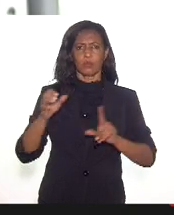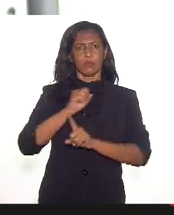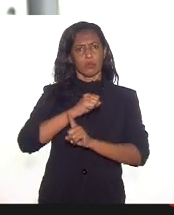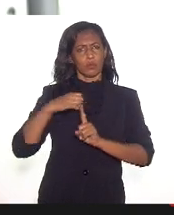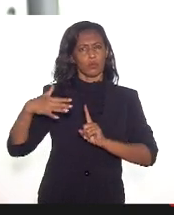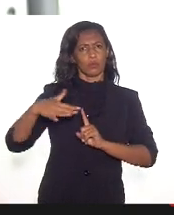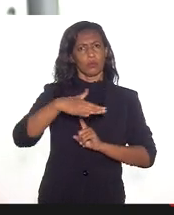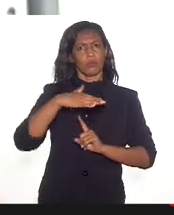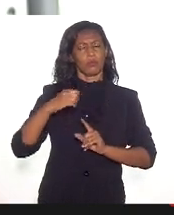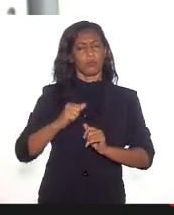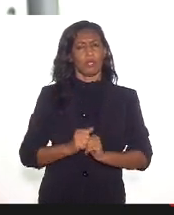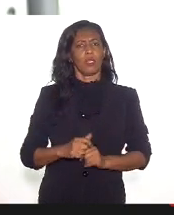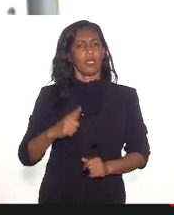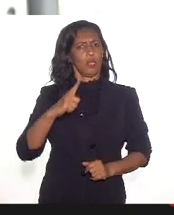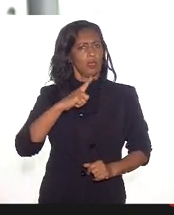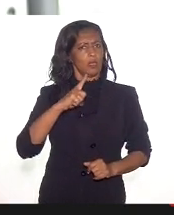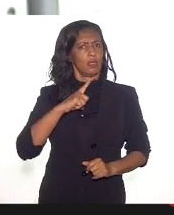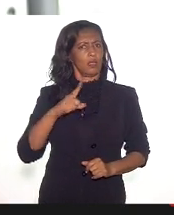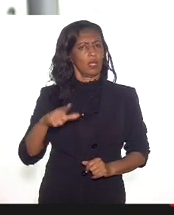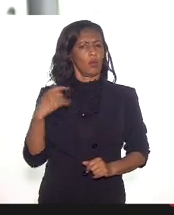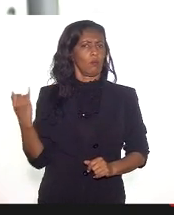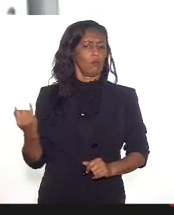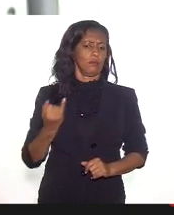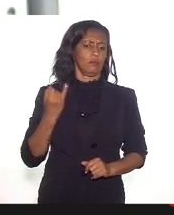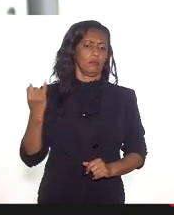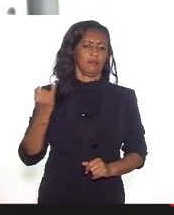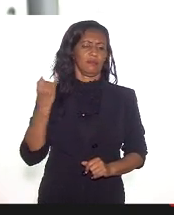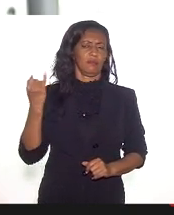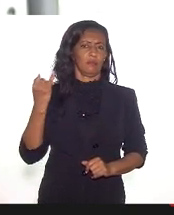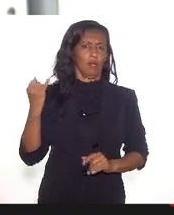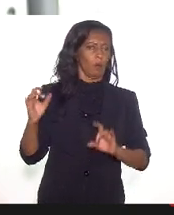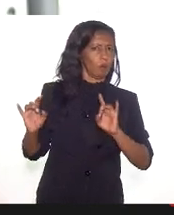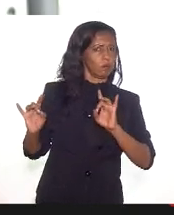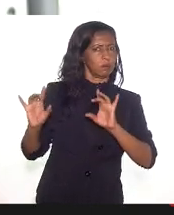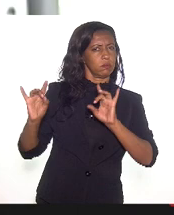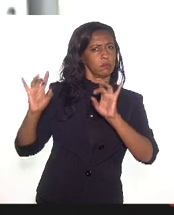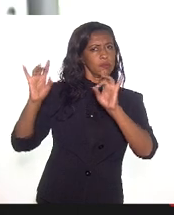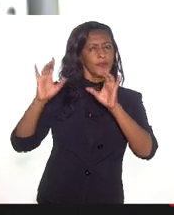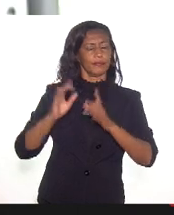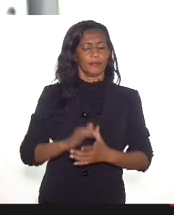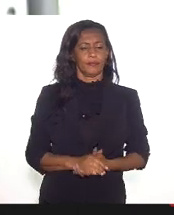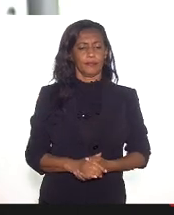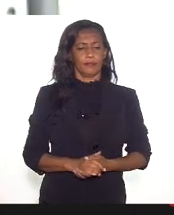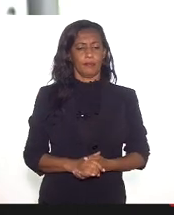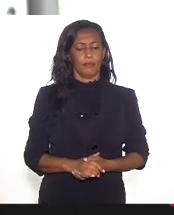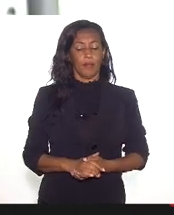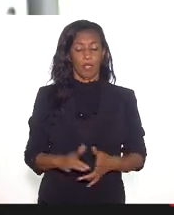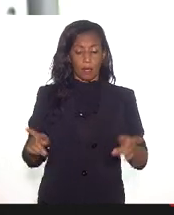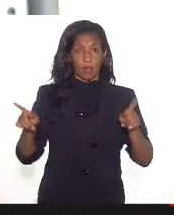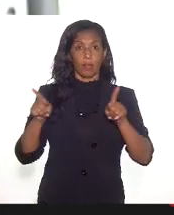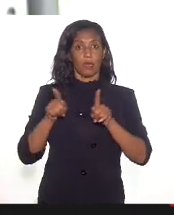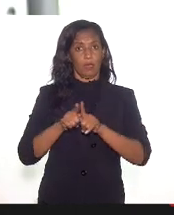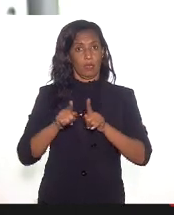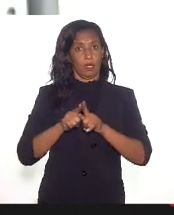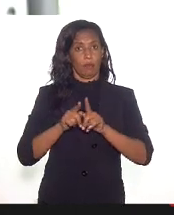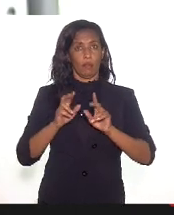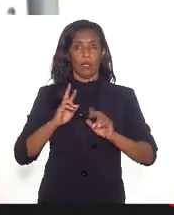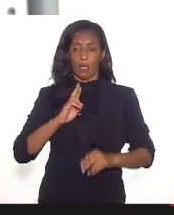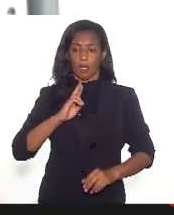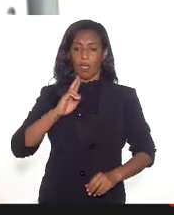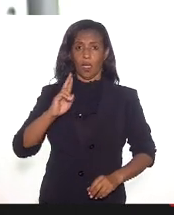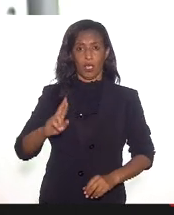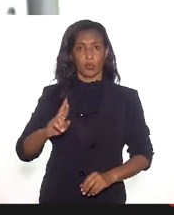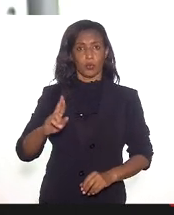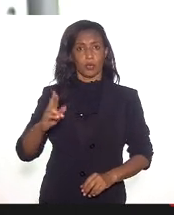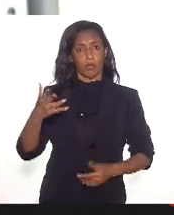e isso tem uma importância extraordinária. e é também atendendo, portanto, a esse chamamento